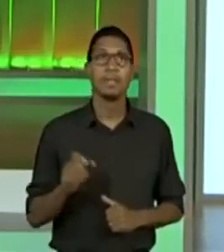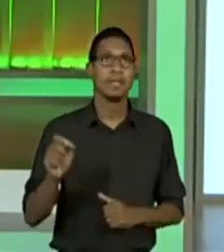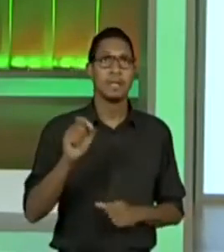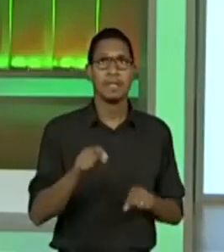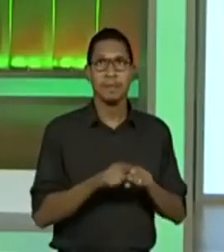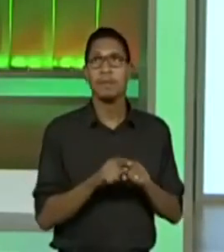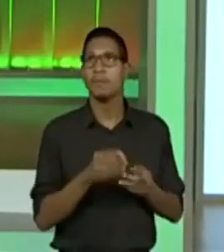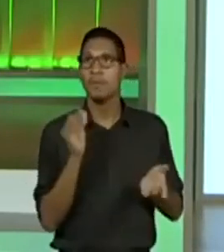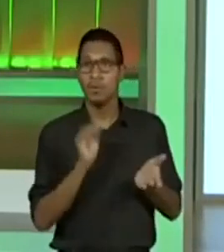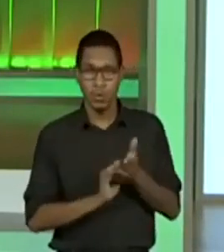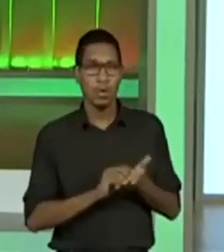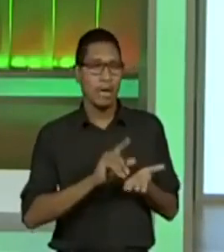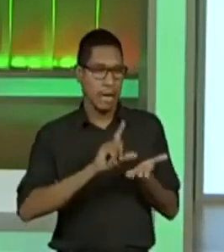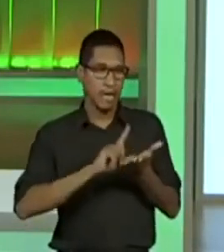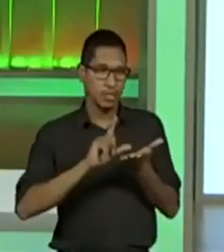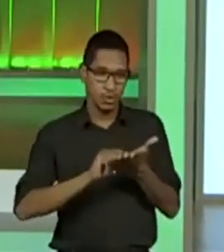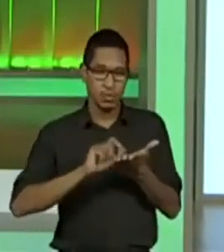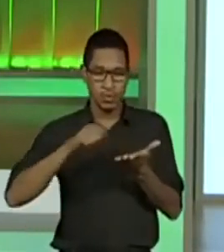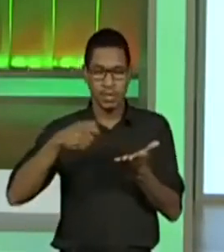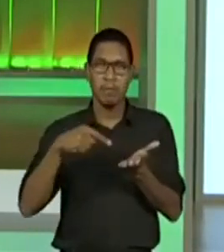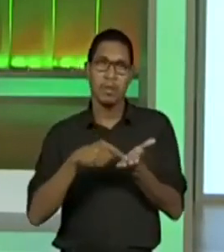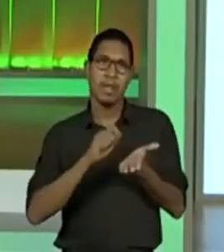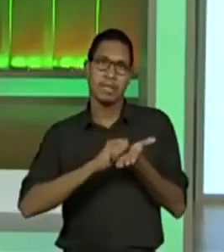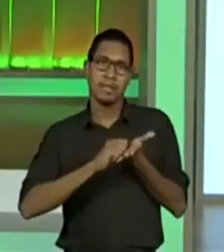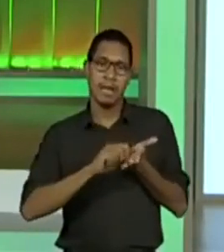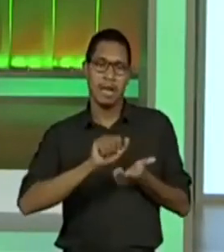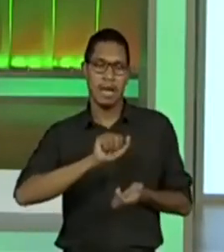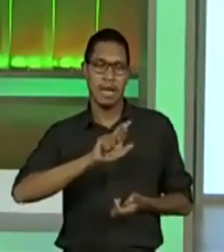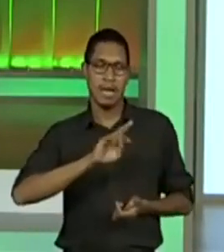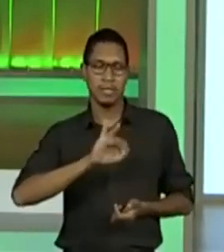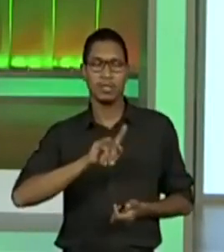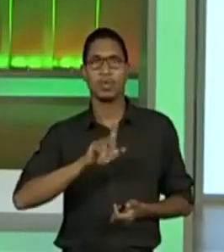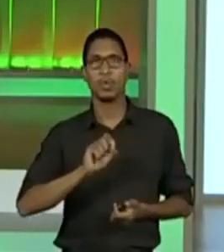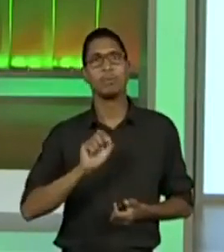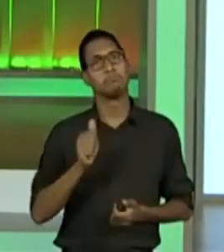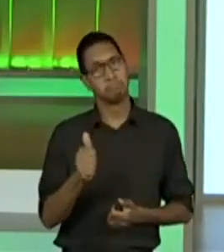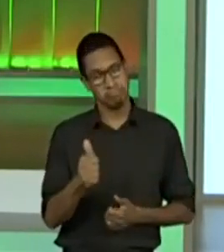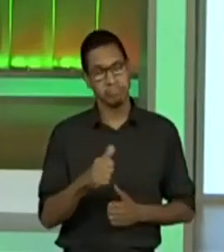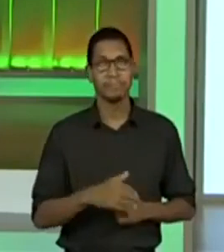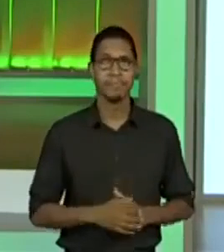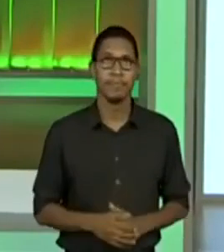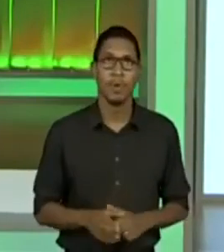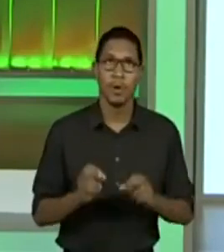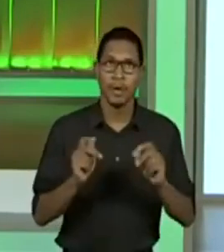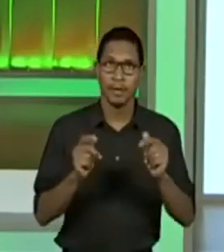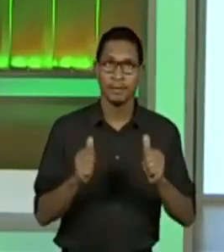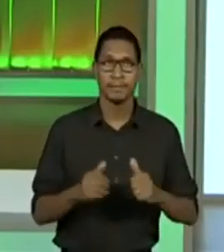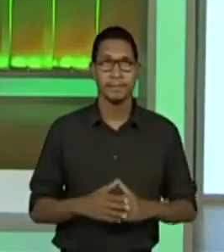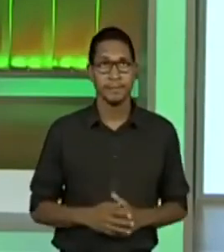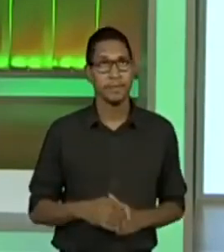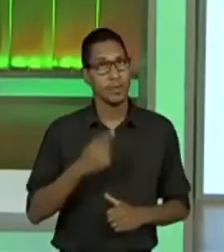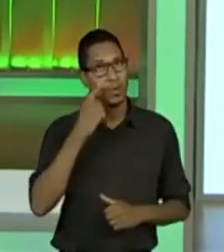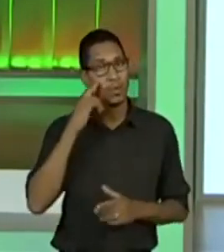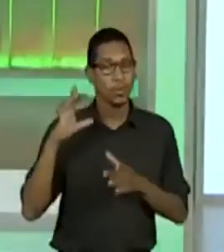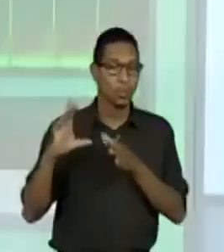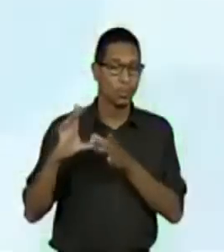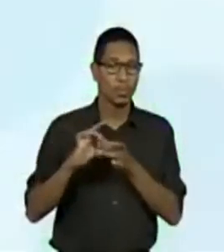simplesmente o artigo. Perfeito, gente. Agora, vou para o segundo destaque, nem vou ler o restante, vou ler só o contexto.